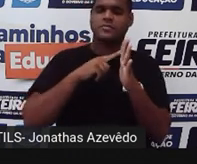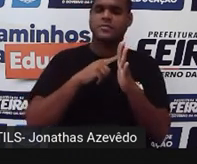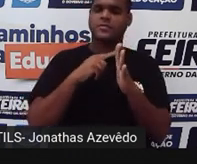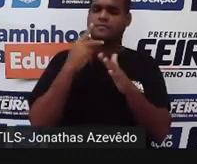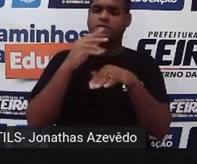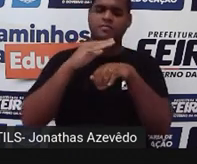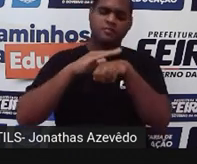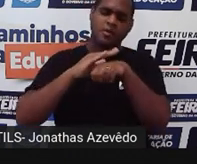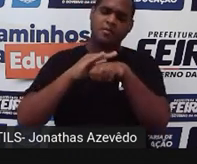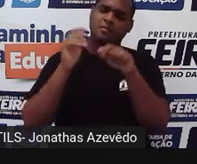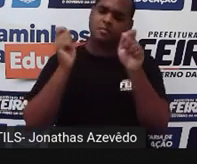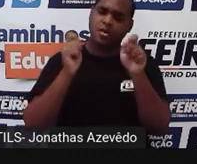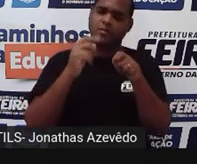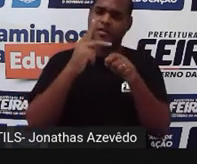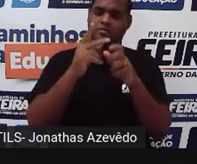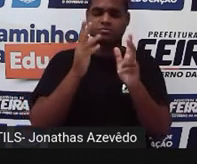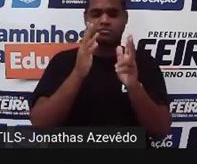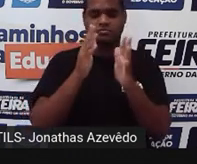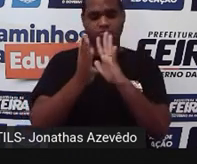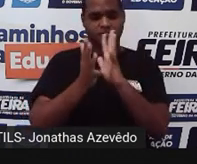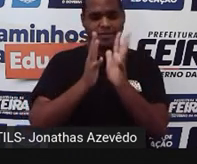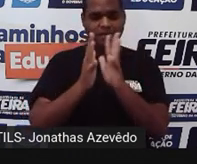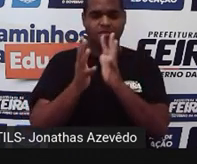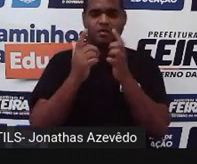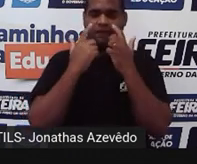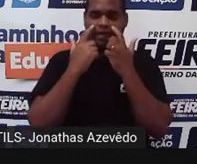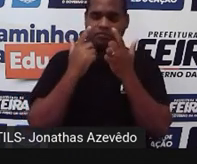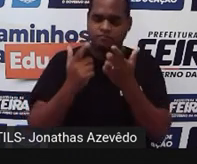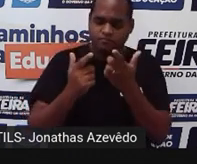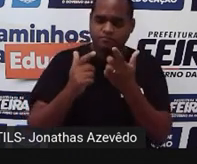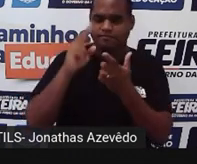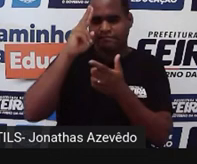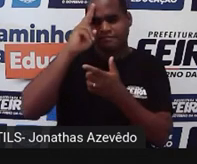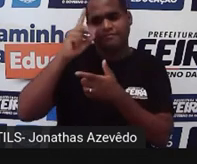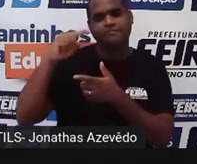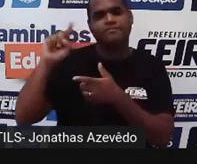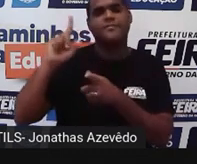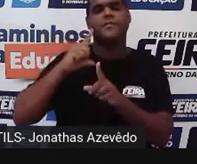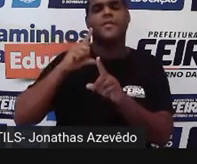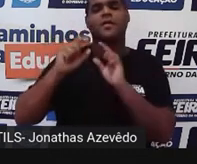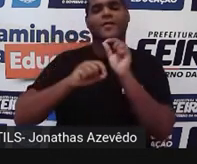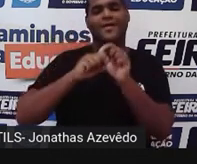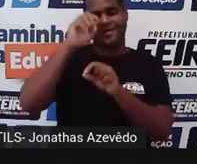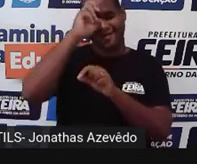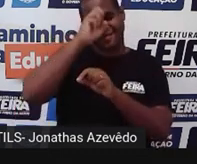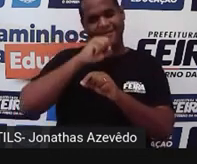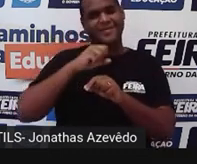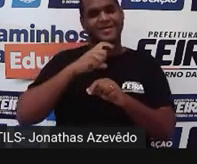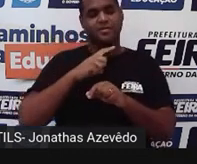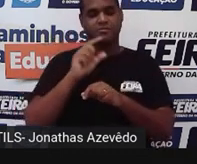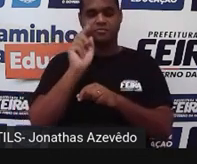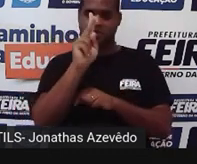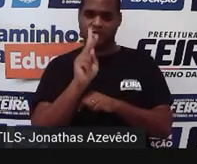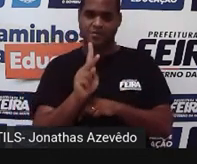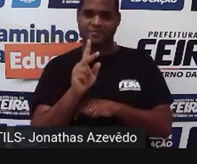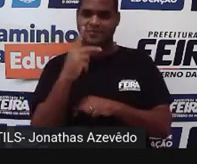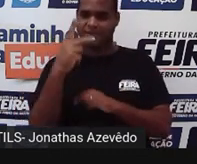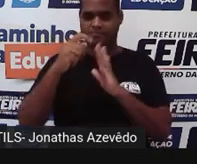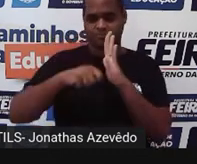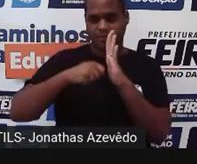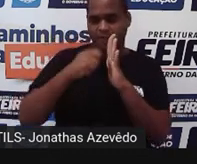mesmo pode ouvir esse áudio para lembrar das coisas que você aprendeu aqui na aula. Tá bom?